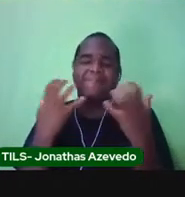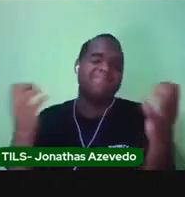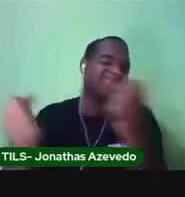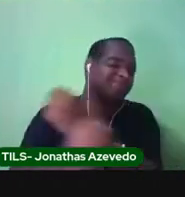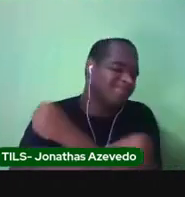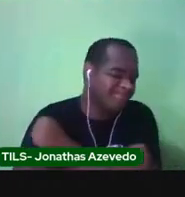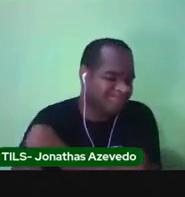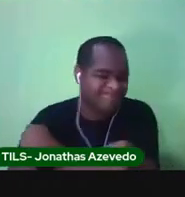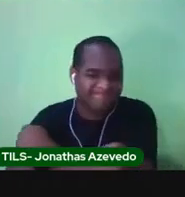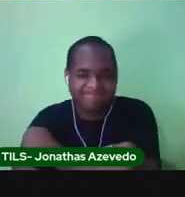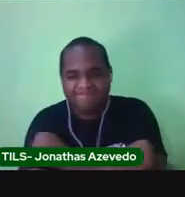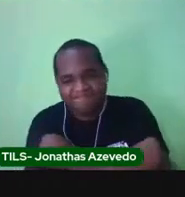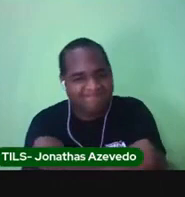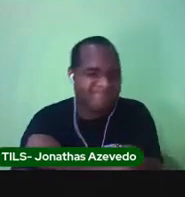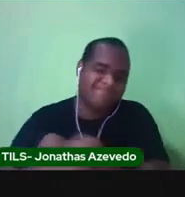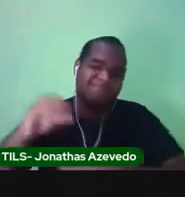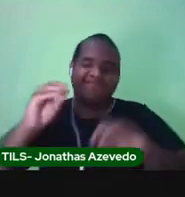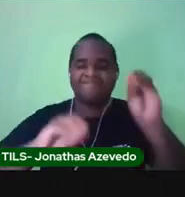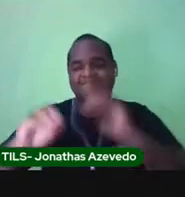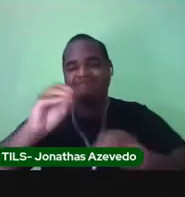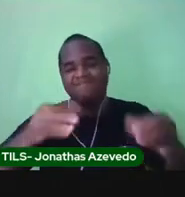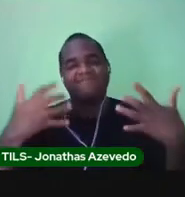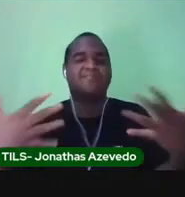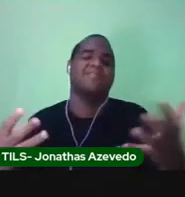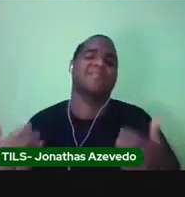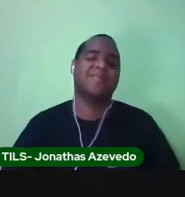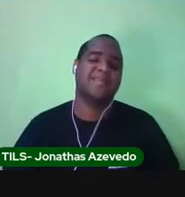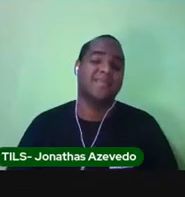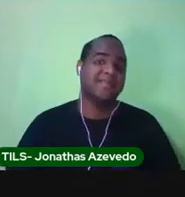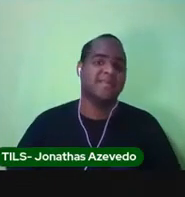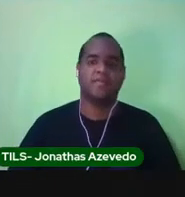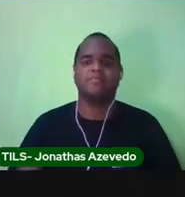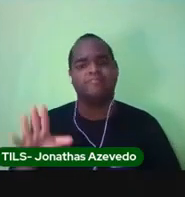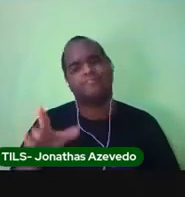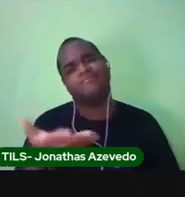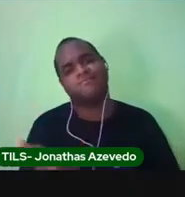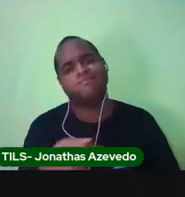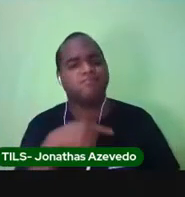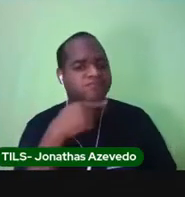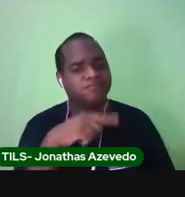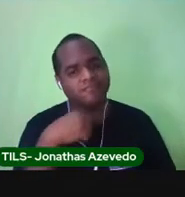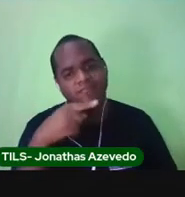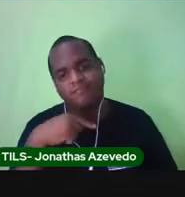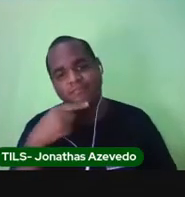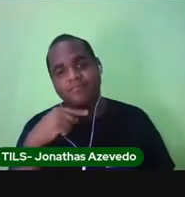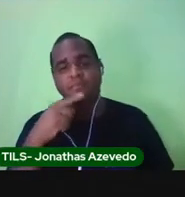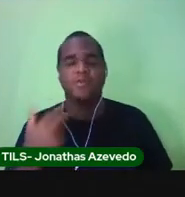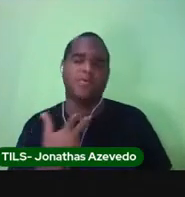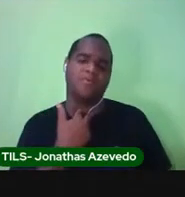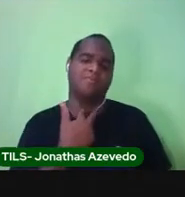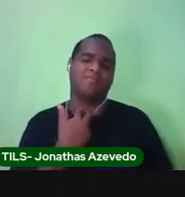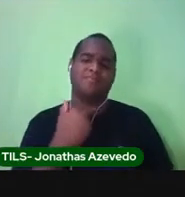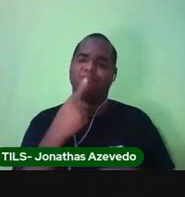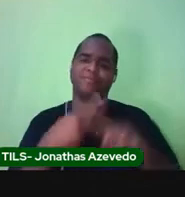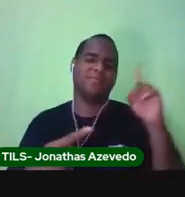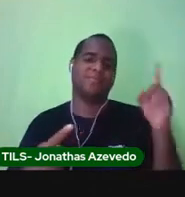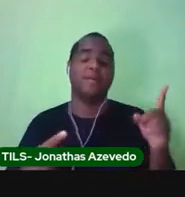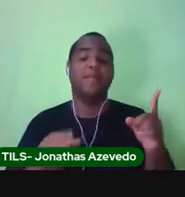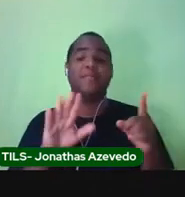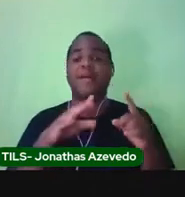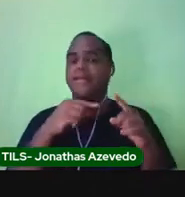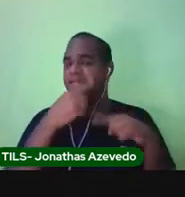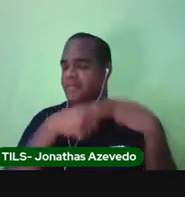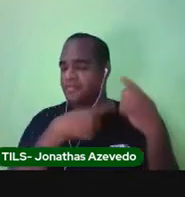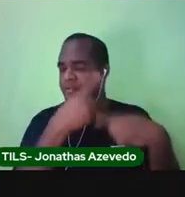abraçar e beijar os seus alunos. Infelizmente, a gente ainda não pode. Mas na hora que